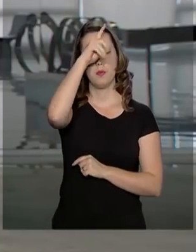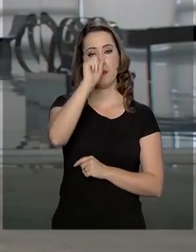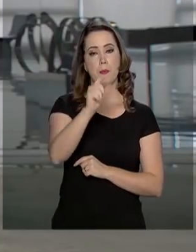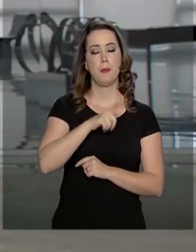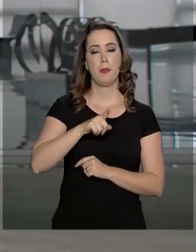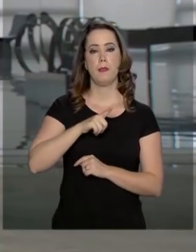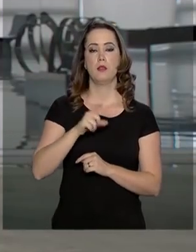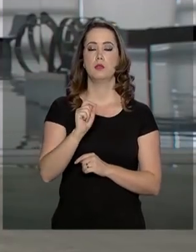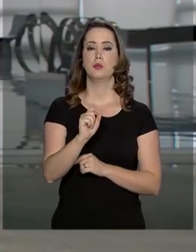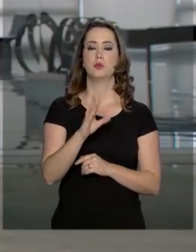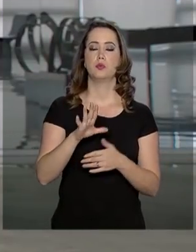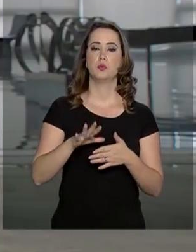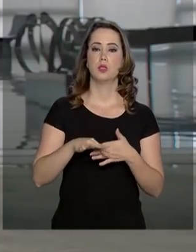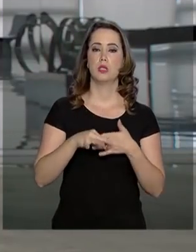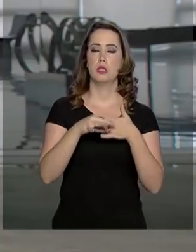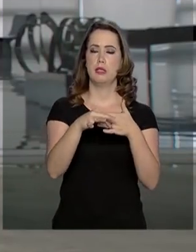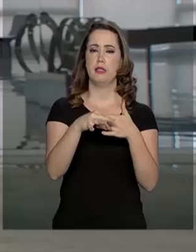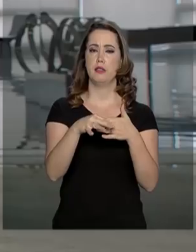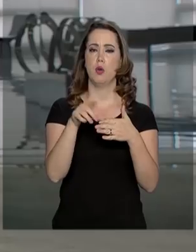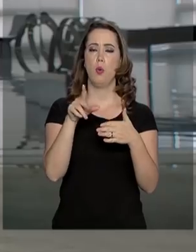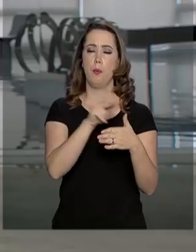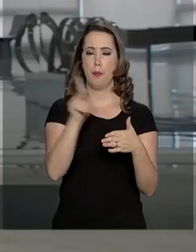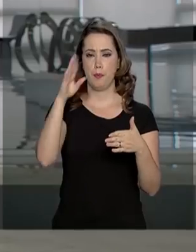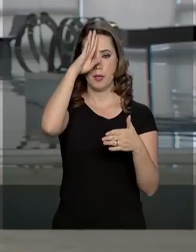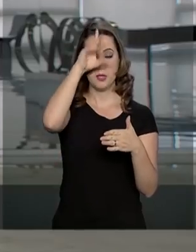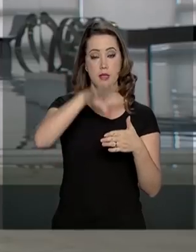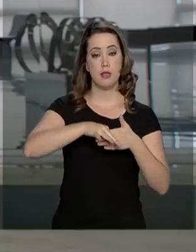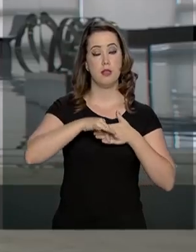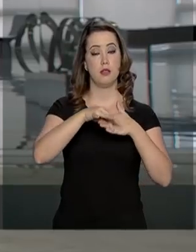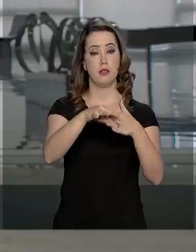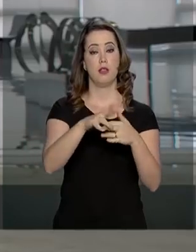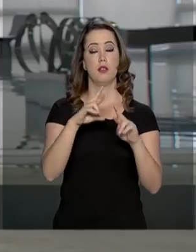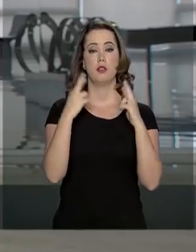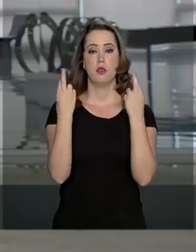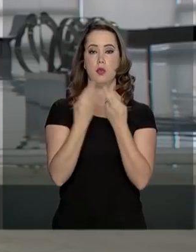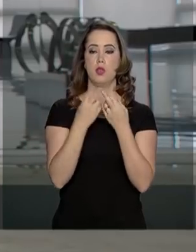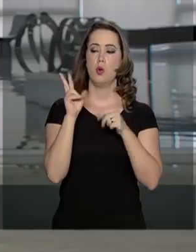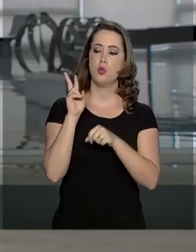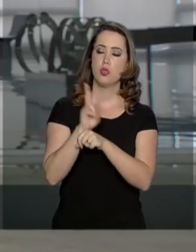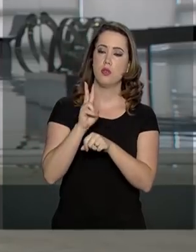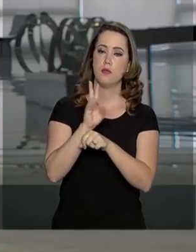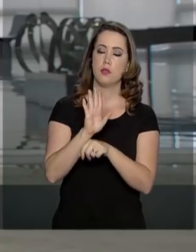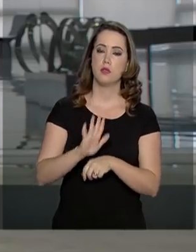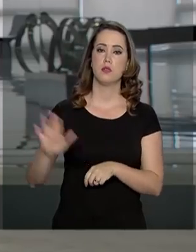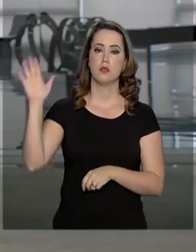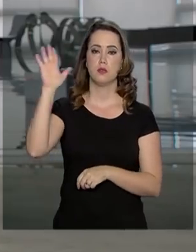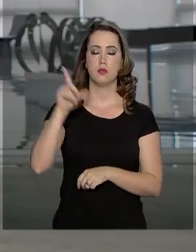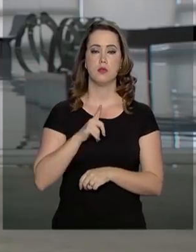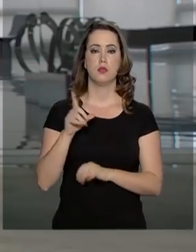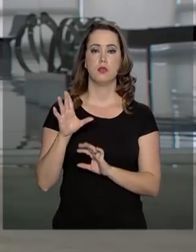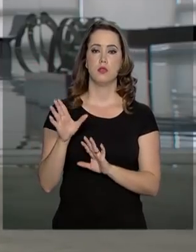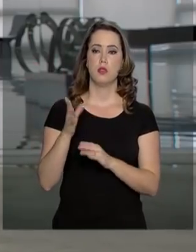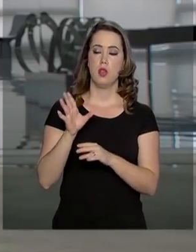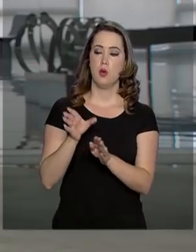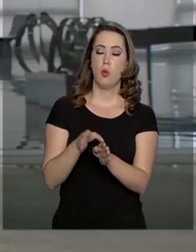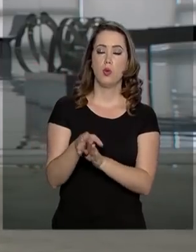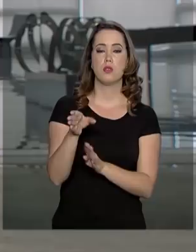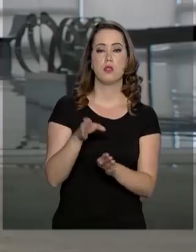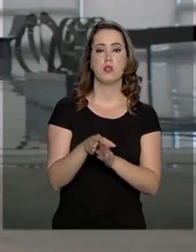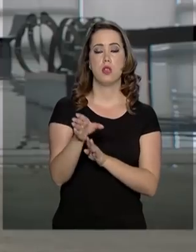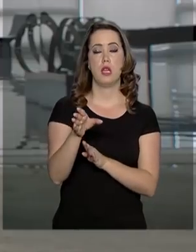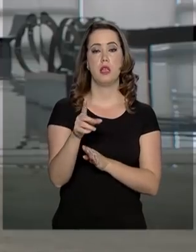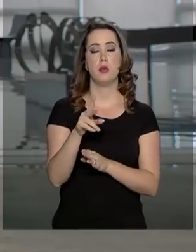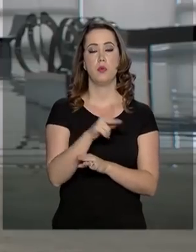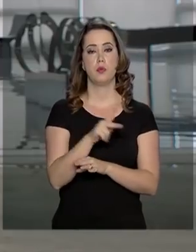Bolsonaro vai comandar a reunião do Conselho de Defesa Nacional. Esse Conselho aconselha o